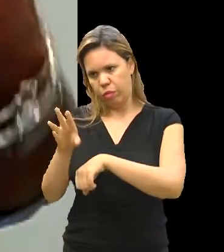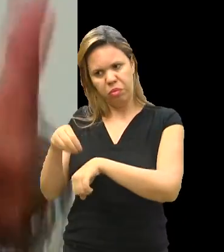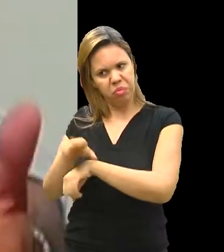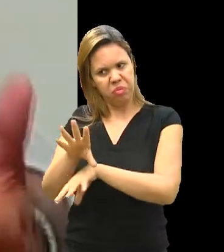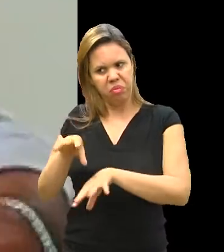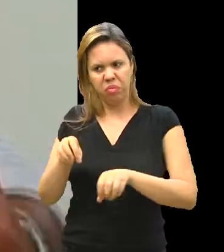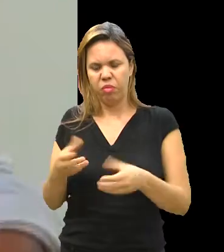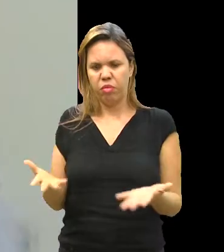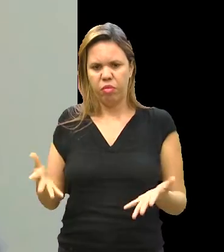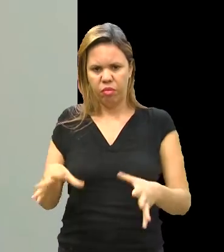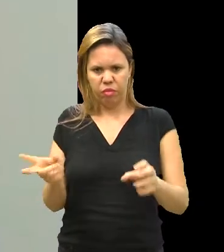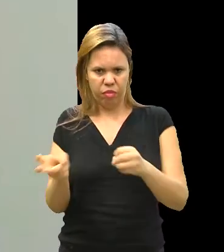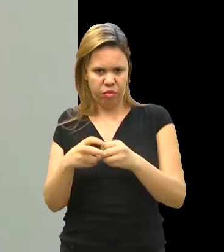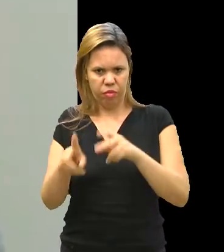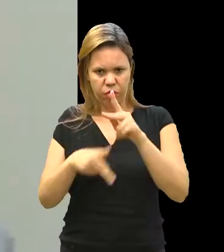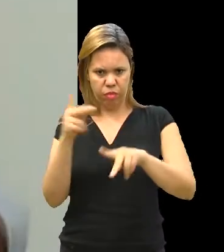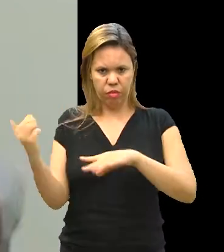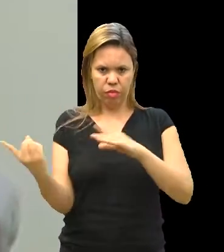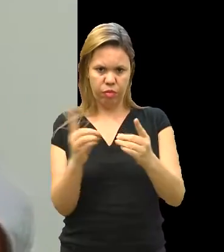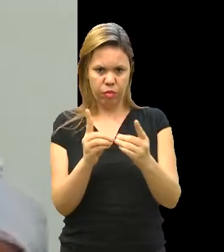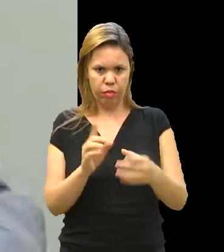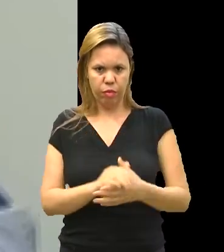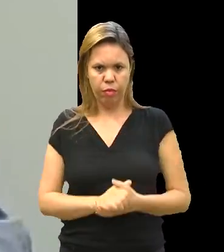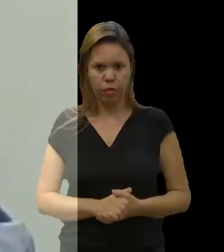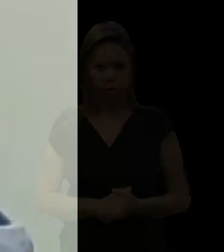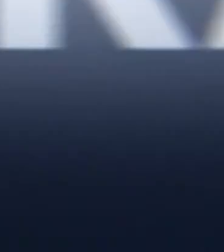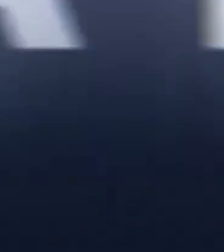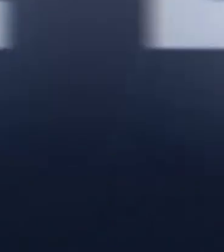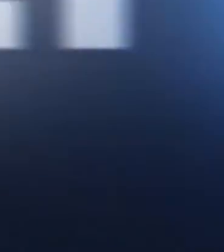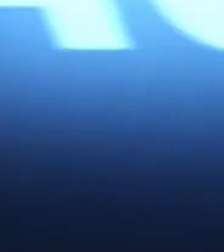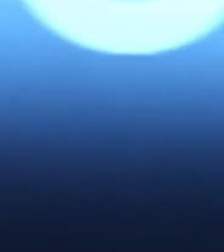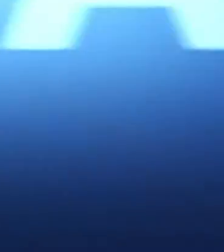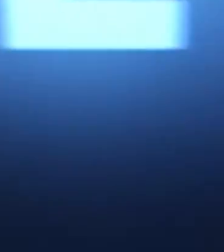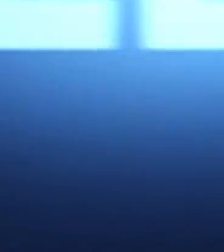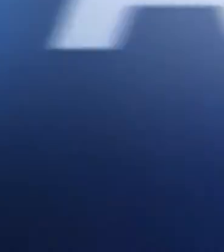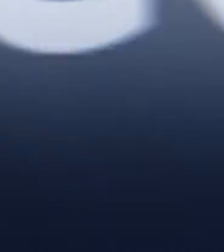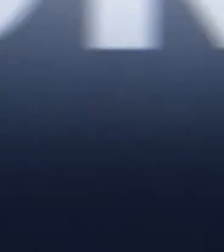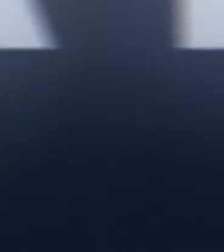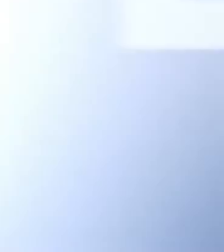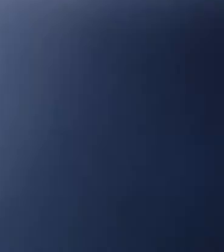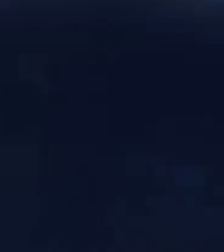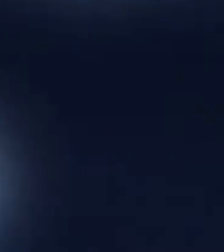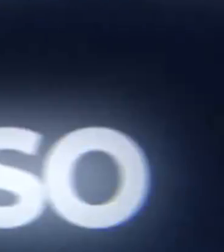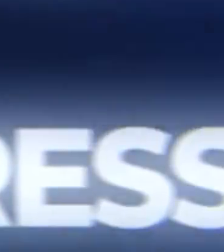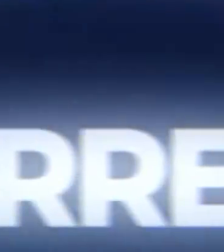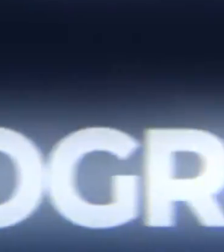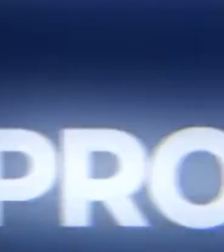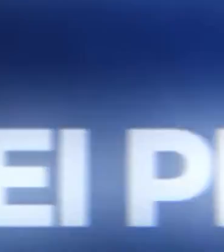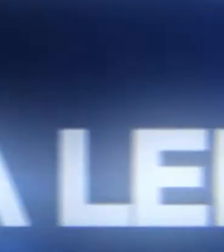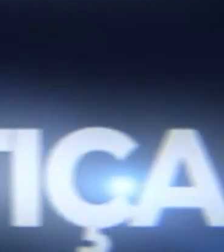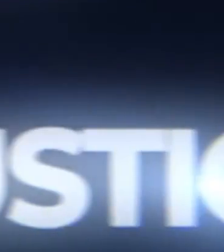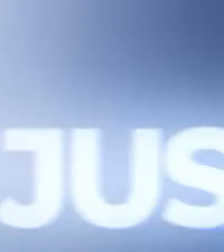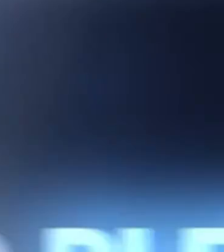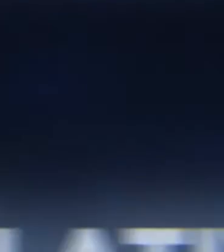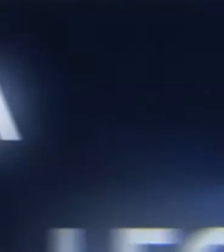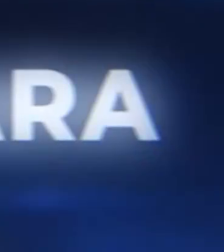transmitindo esse vírus para aquele que ele vier atender. Obrigado. Obrigado. Obrigado.